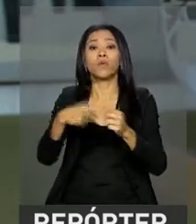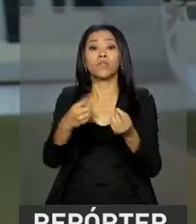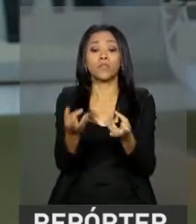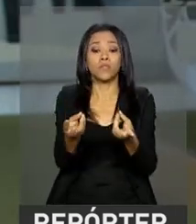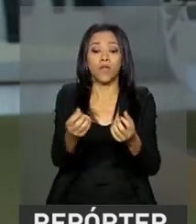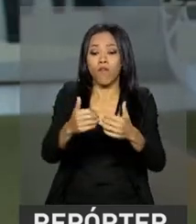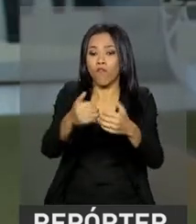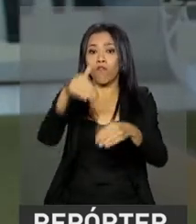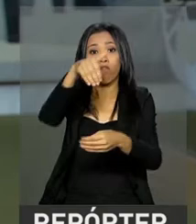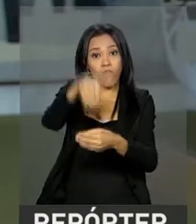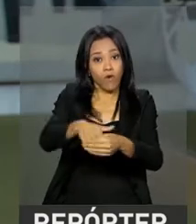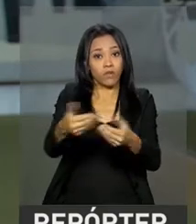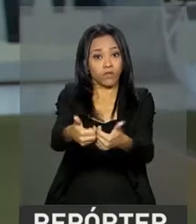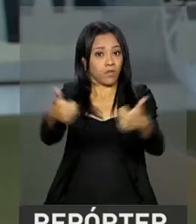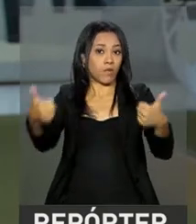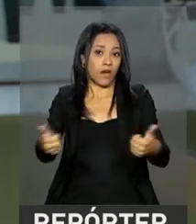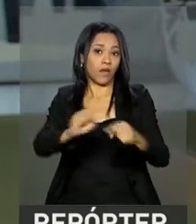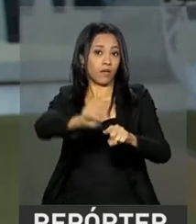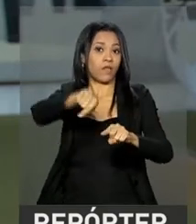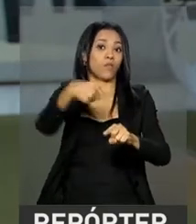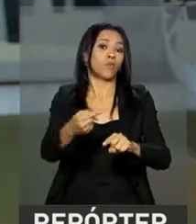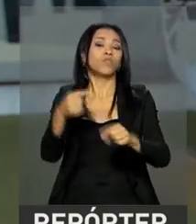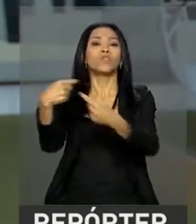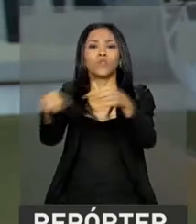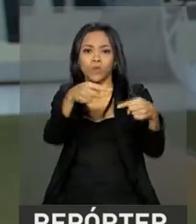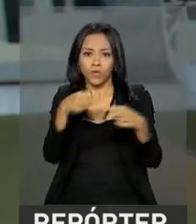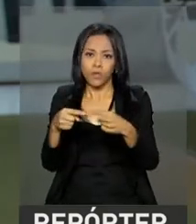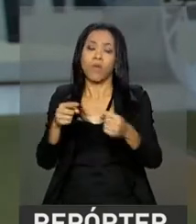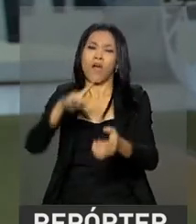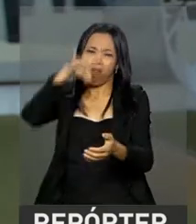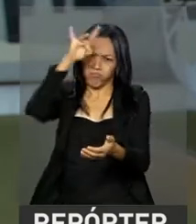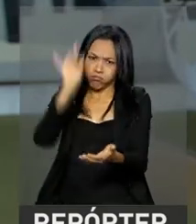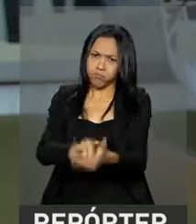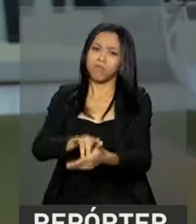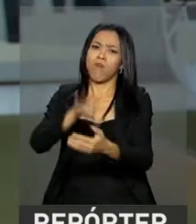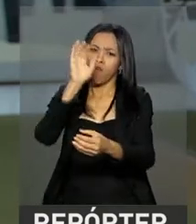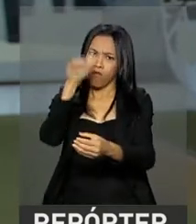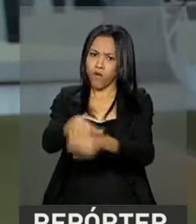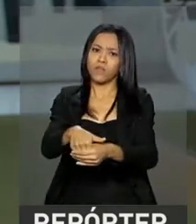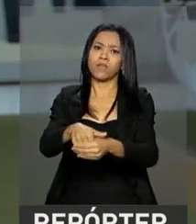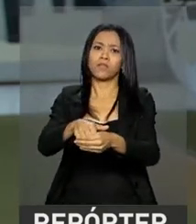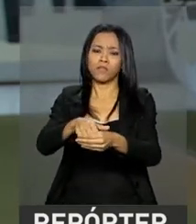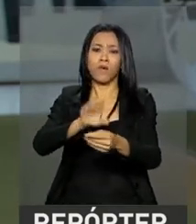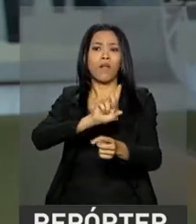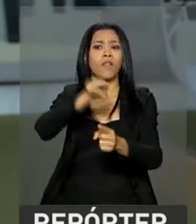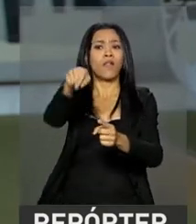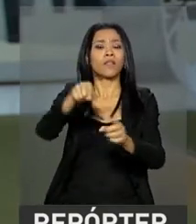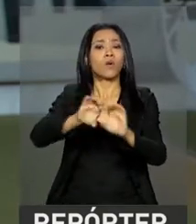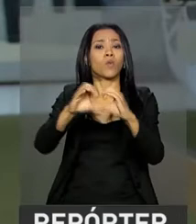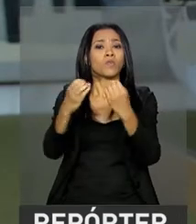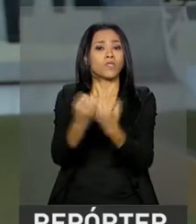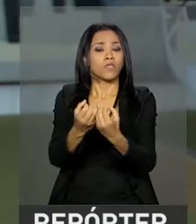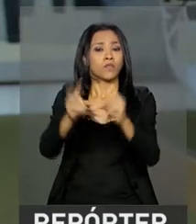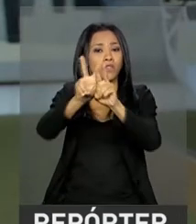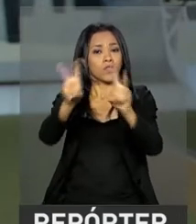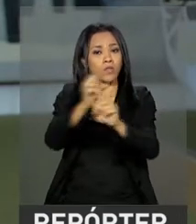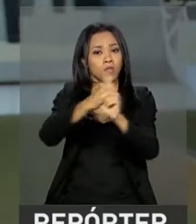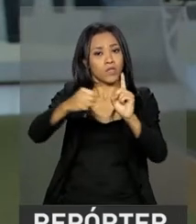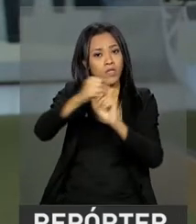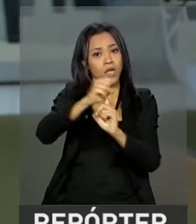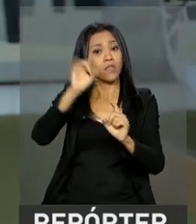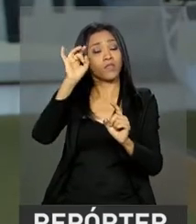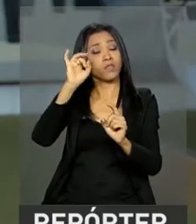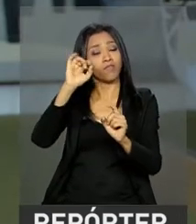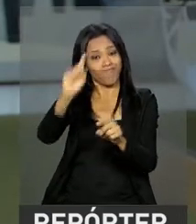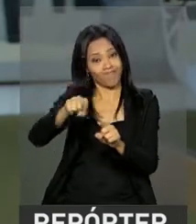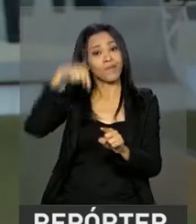e também para discussão entre os parlamentares. A votação mesmo, lá na Comissão de Assuntos Sociais do Senado, ela deve ficar para